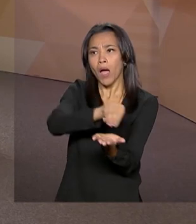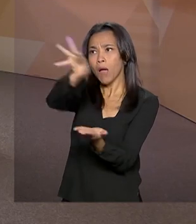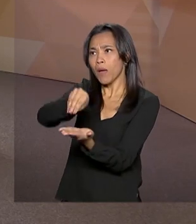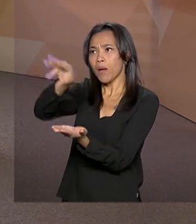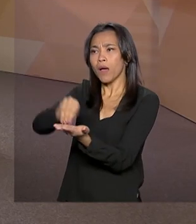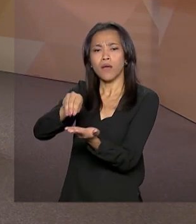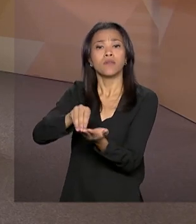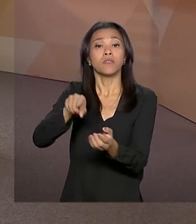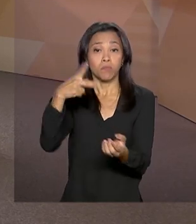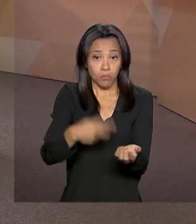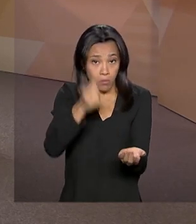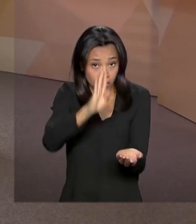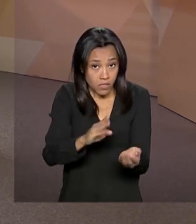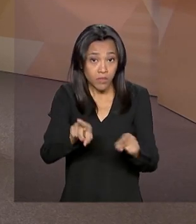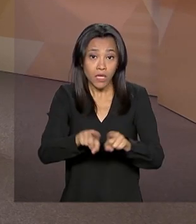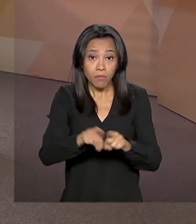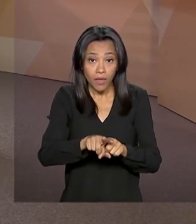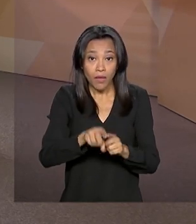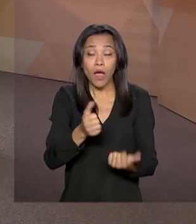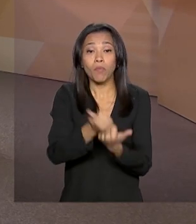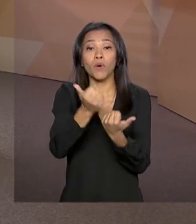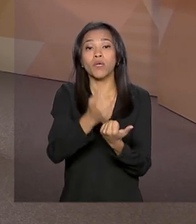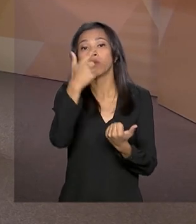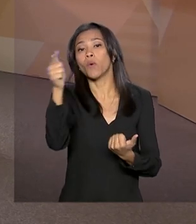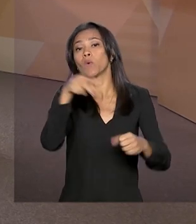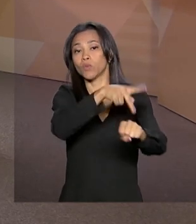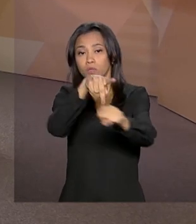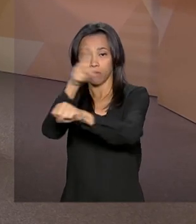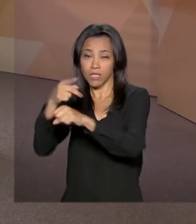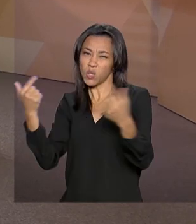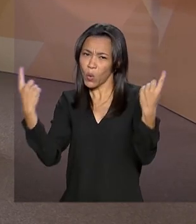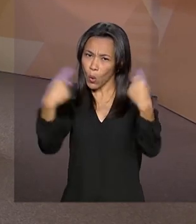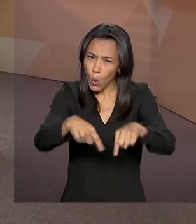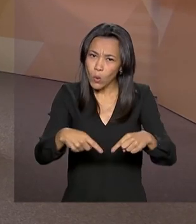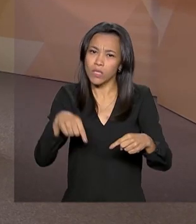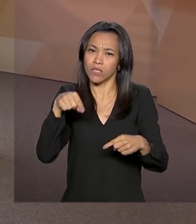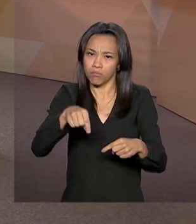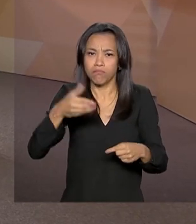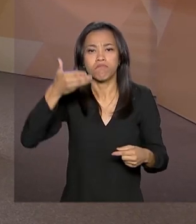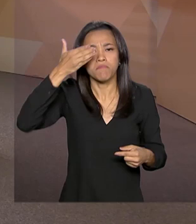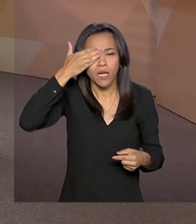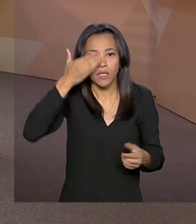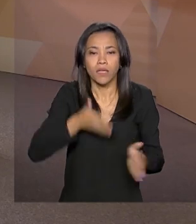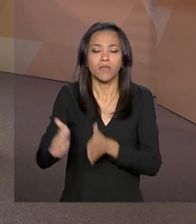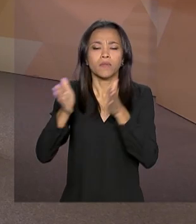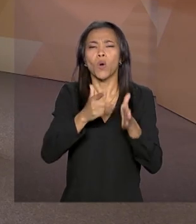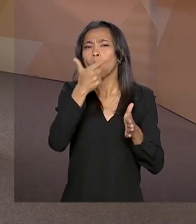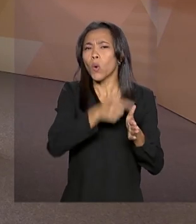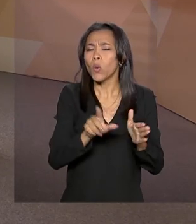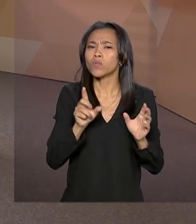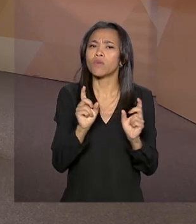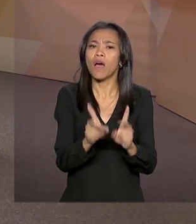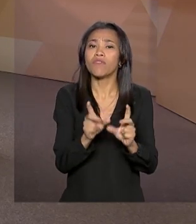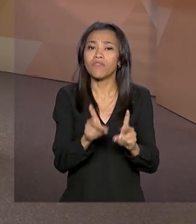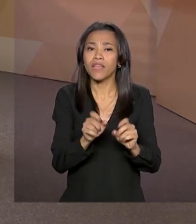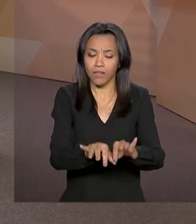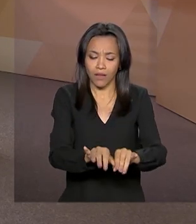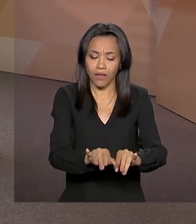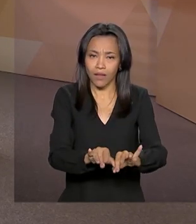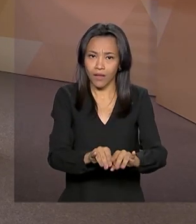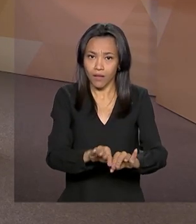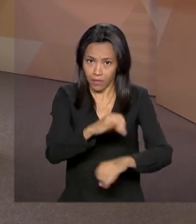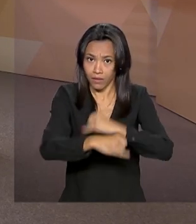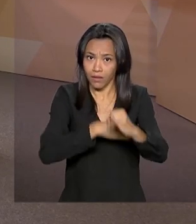países o quanto a gente vem investindo em combate à pirataria. Um outro tema atual é o comércio eletrônico pela internet.